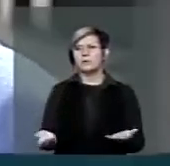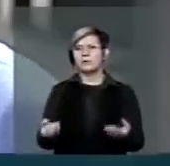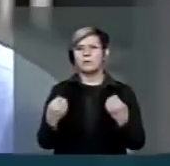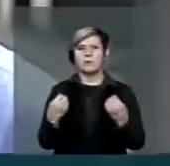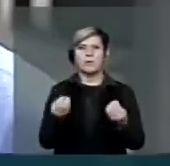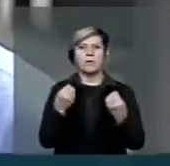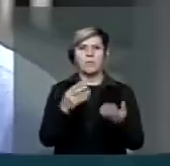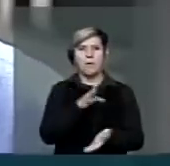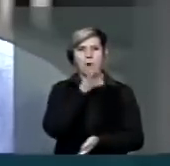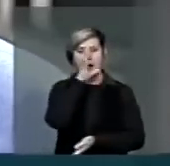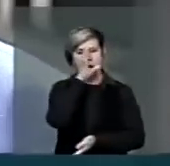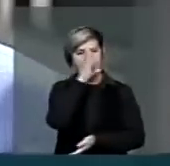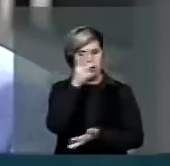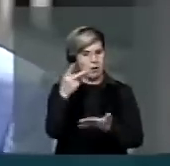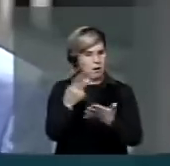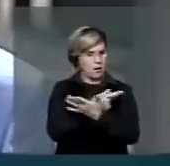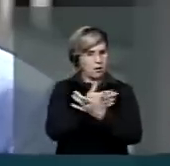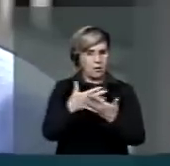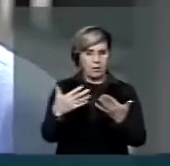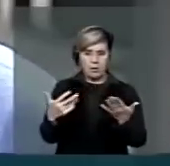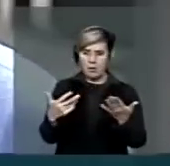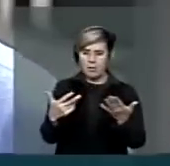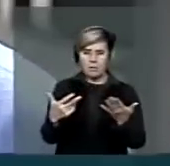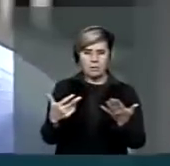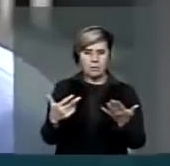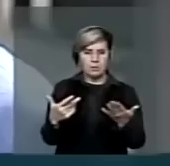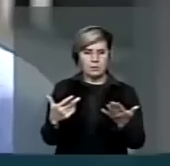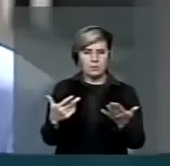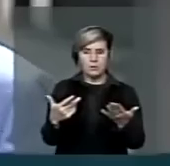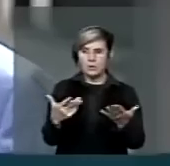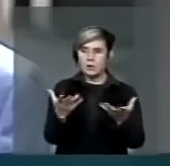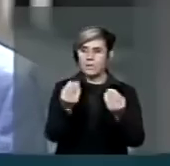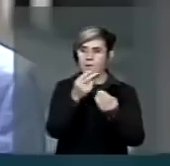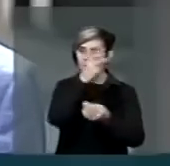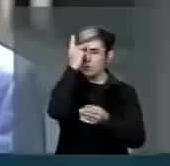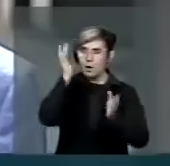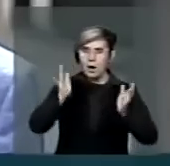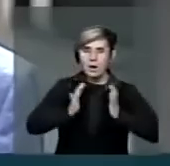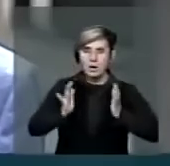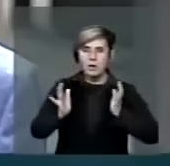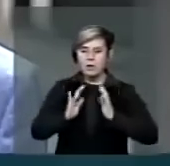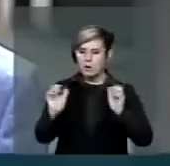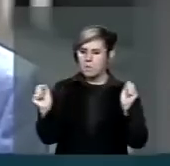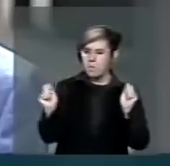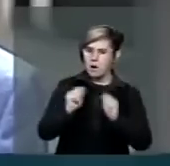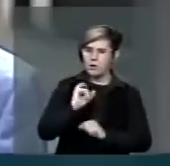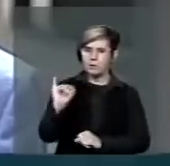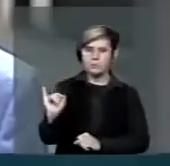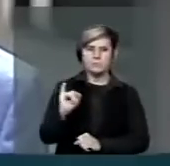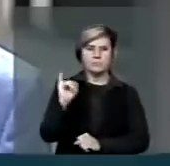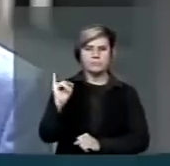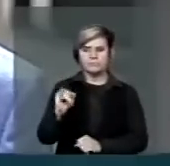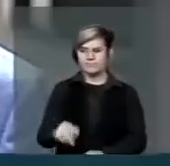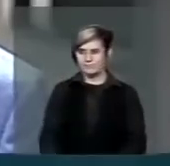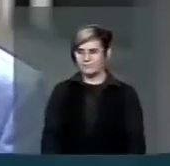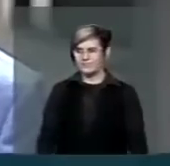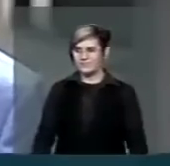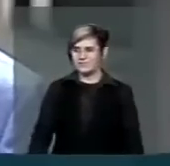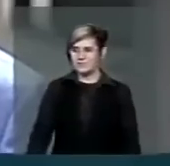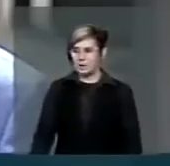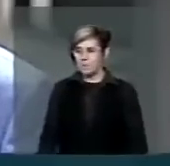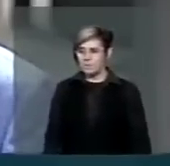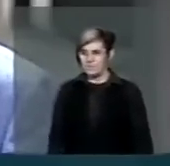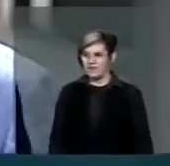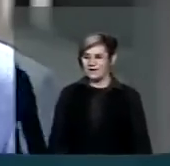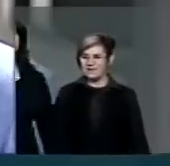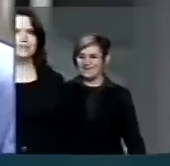citando casos que não é caso de bagrinhos, gente rica. Portanto, eu acho que o sistema carcerário está